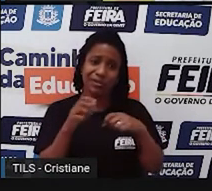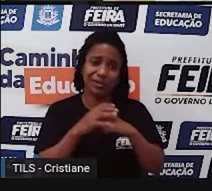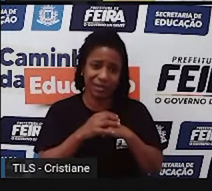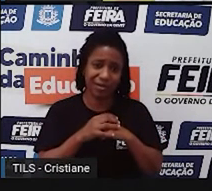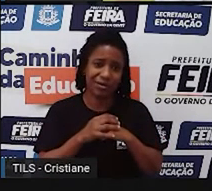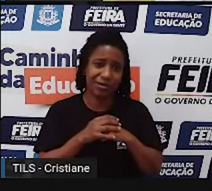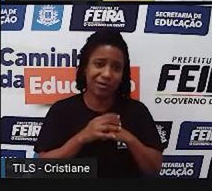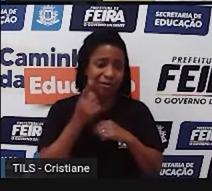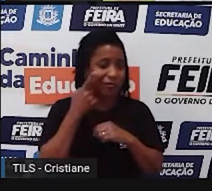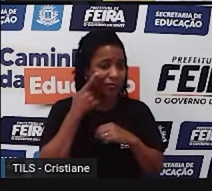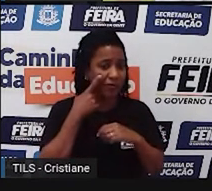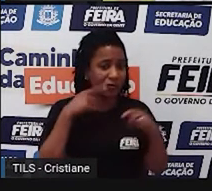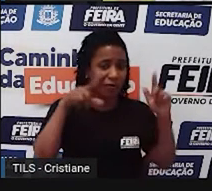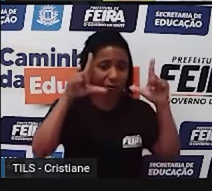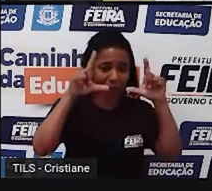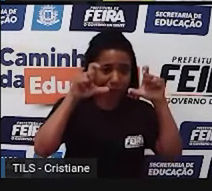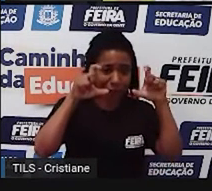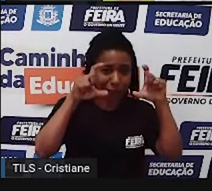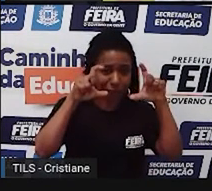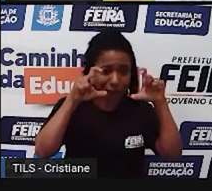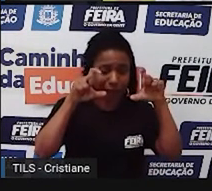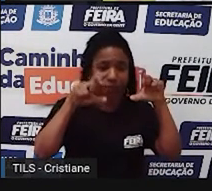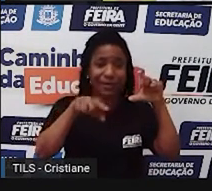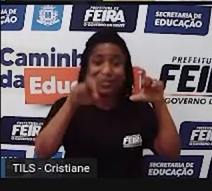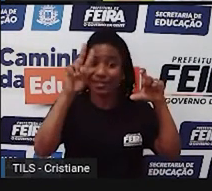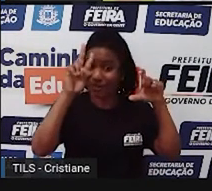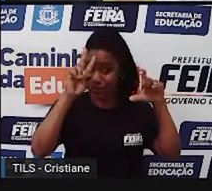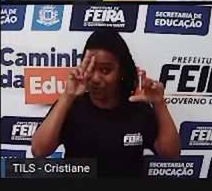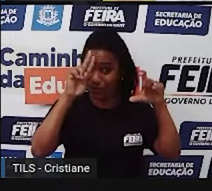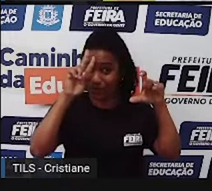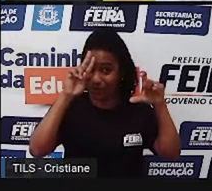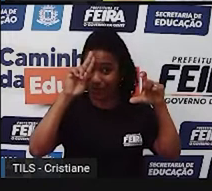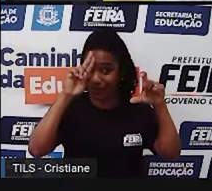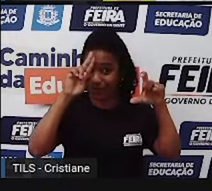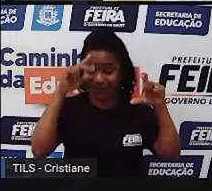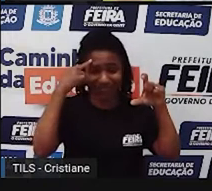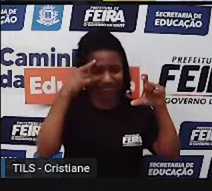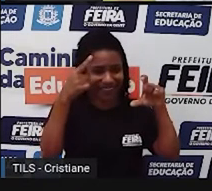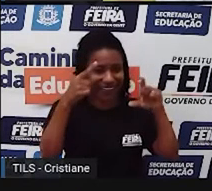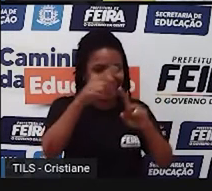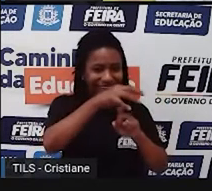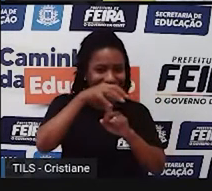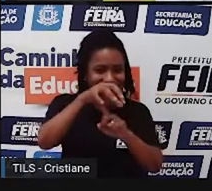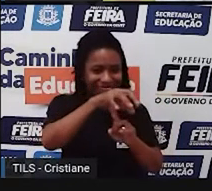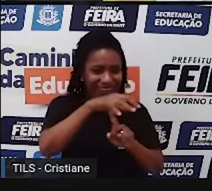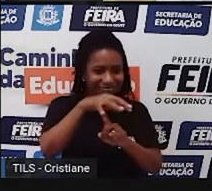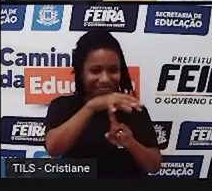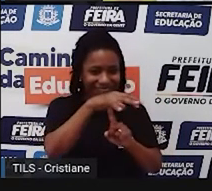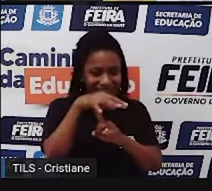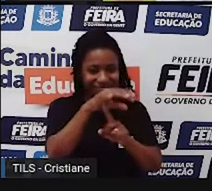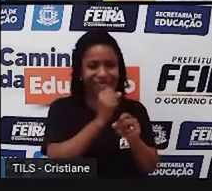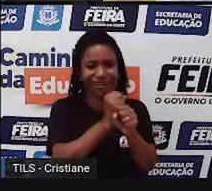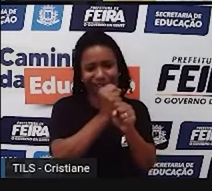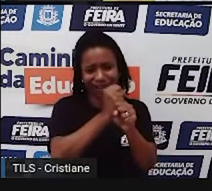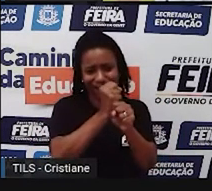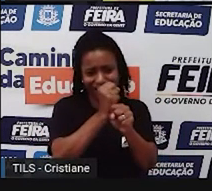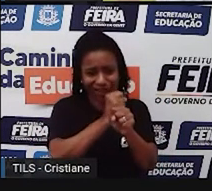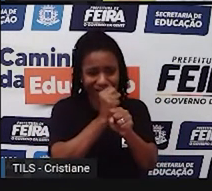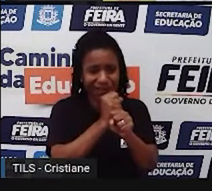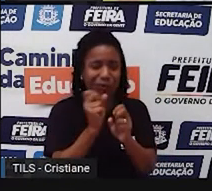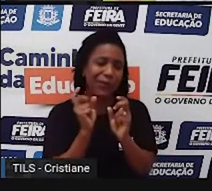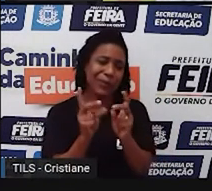tem uma atividade econômica aqui, dia de segunda-feira, que era a Feira Livre, né, nesse espaço aí que também durou durante muito tempo,